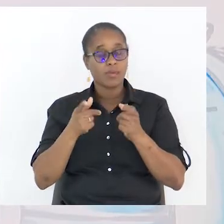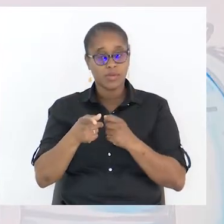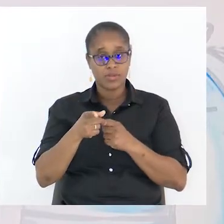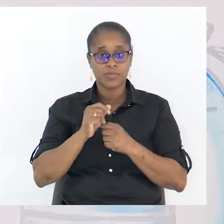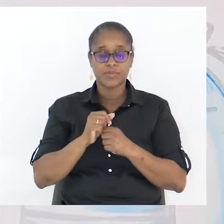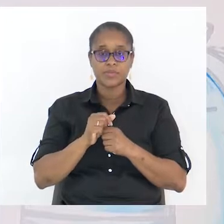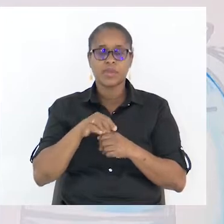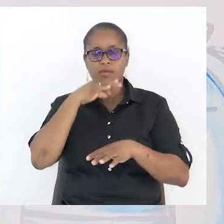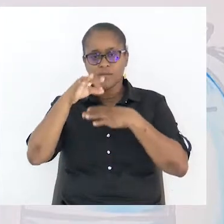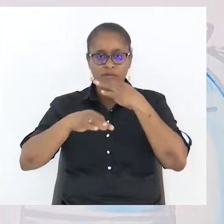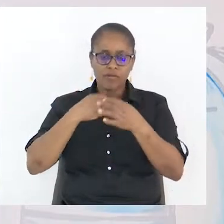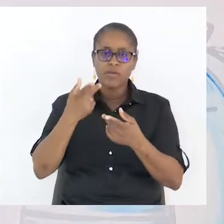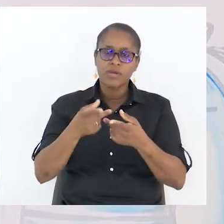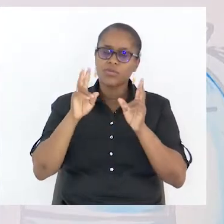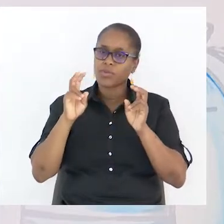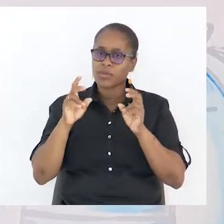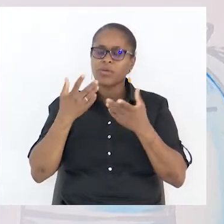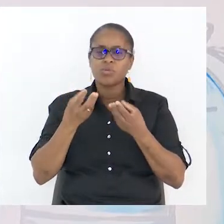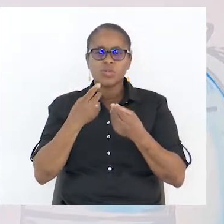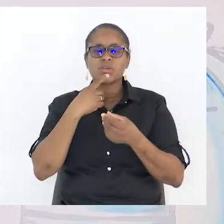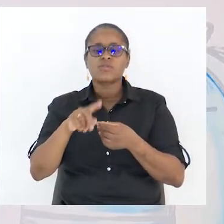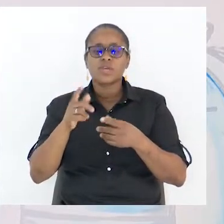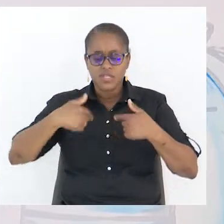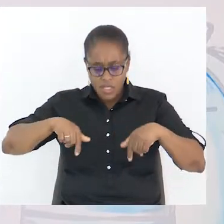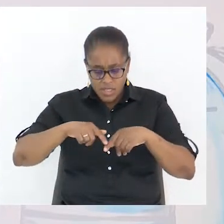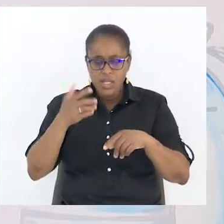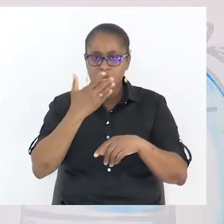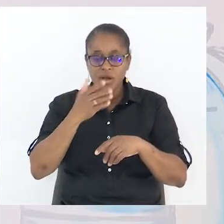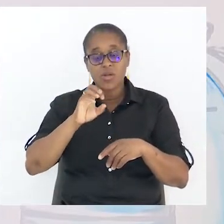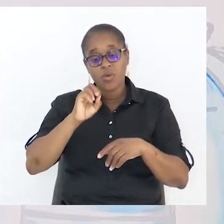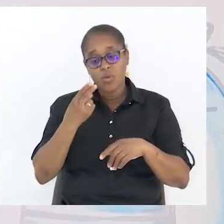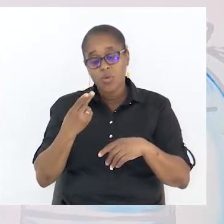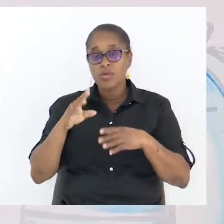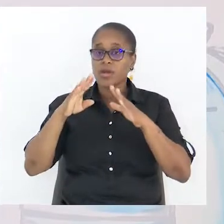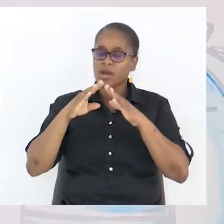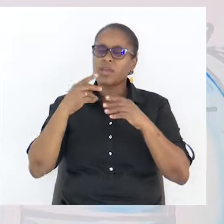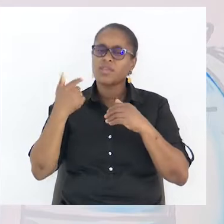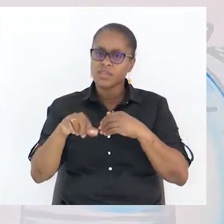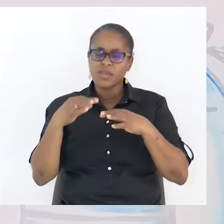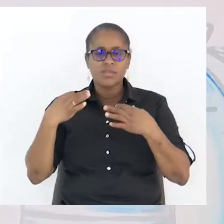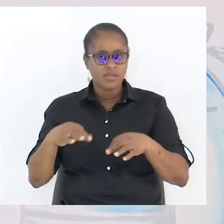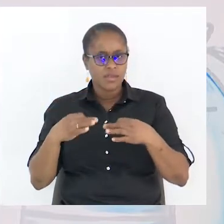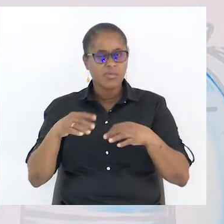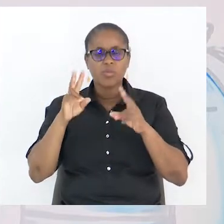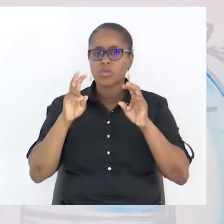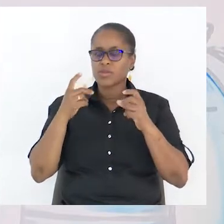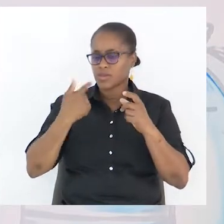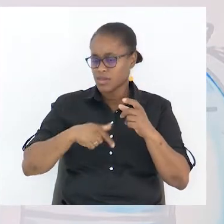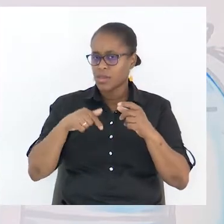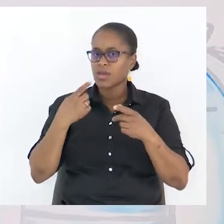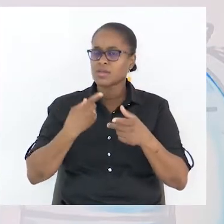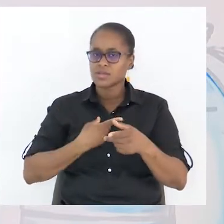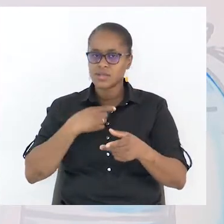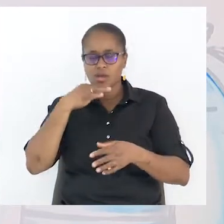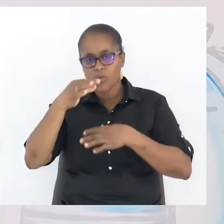lá na sala de aula ou lá em casa, há sempre um tema que está a ser conversado, está a debatido. Hoje não se fala